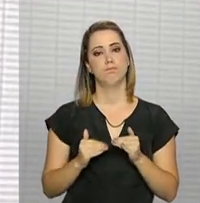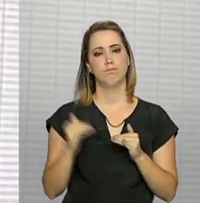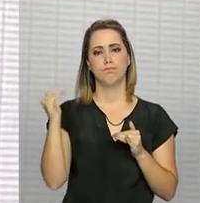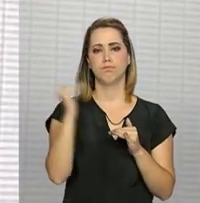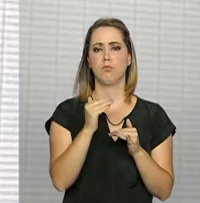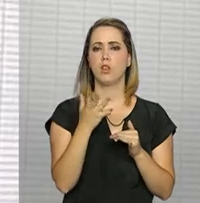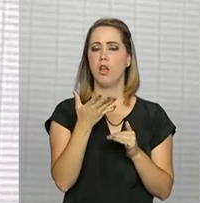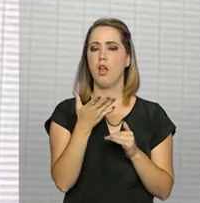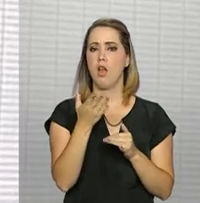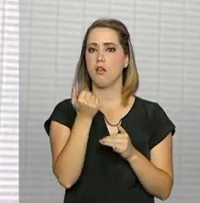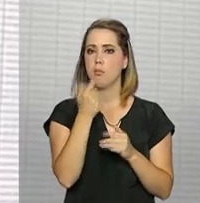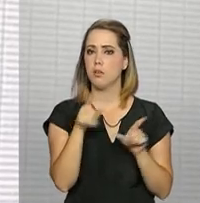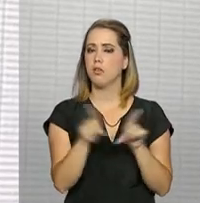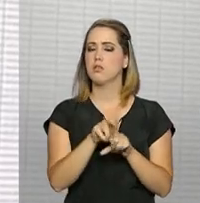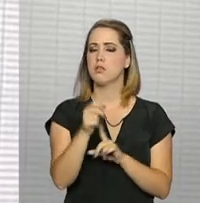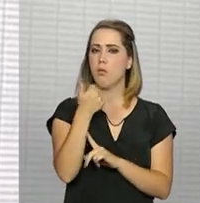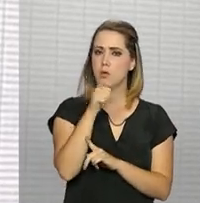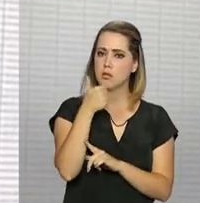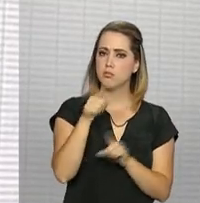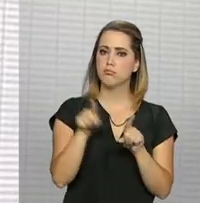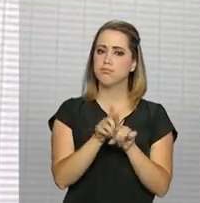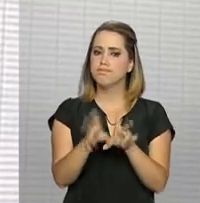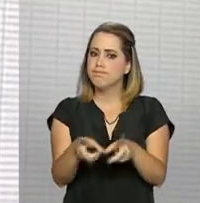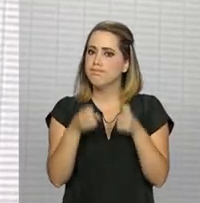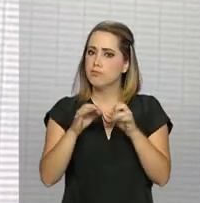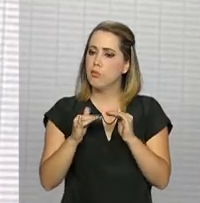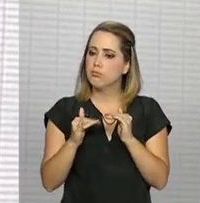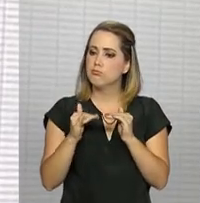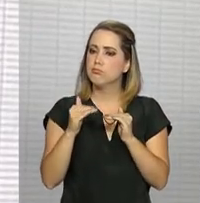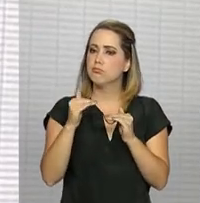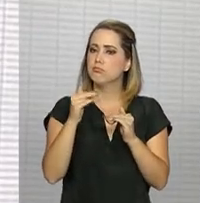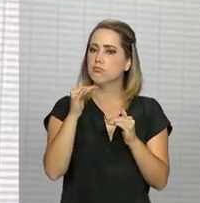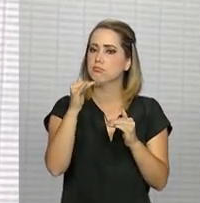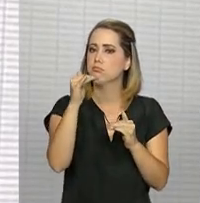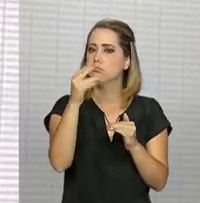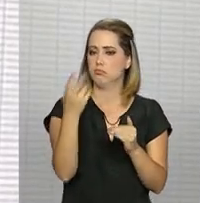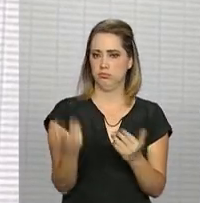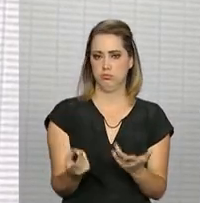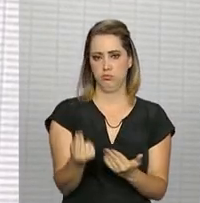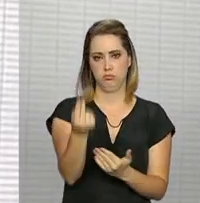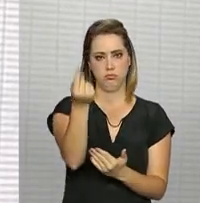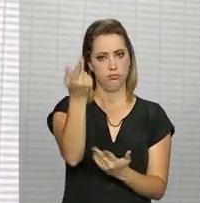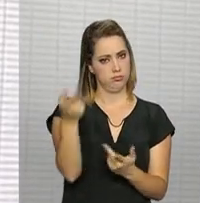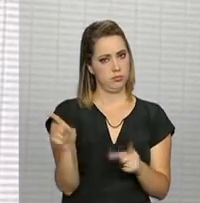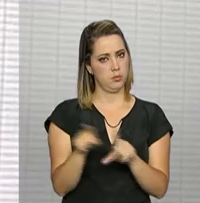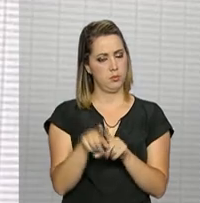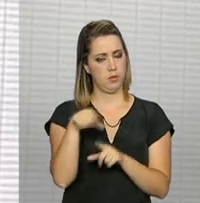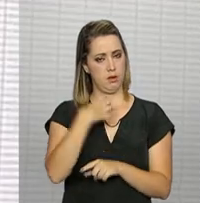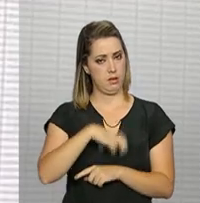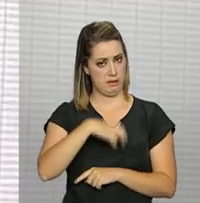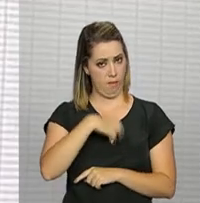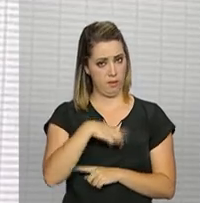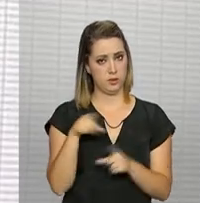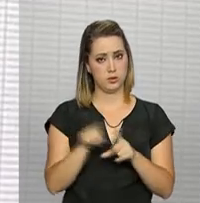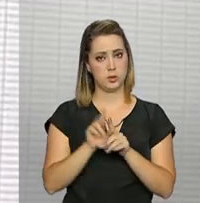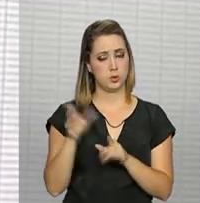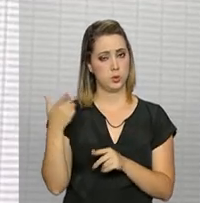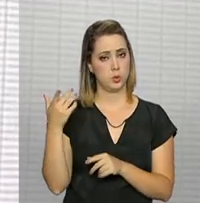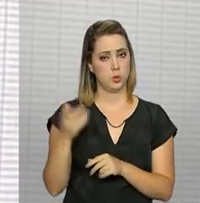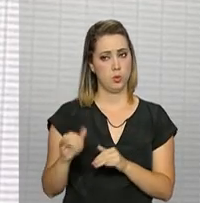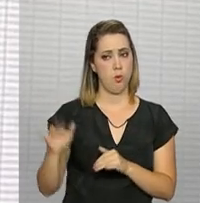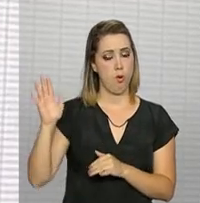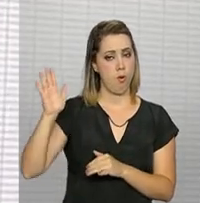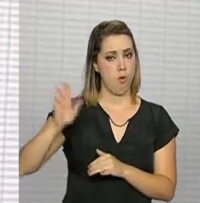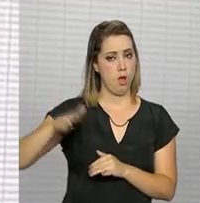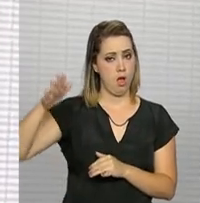foi o que mais impactou no índice de janeiro. Na região metropolitana de Salvador, por exemplo, a alta dos alimentos chegou a